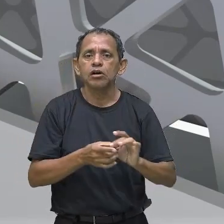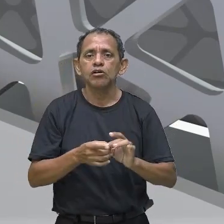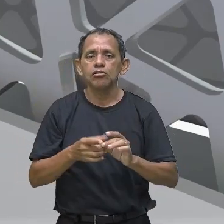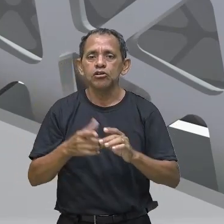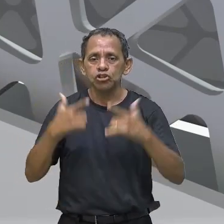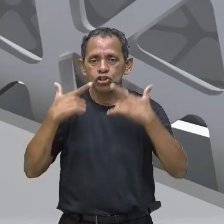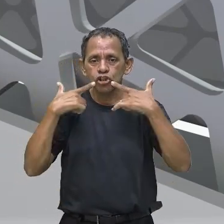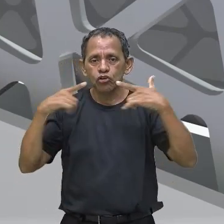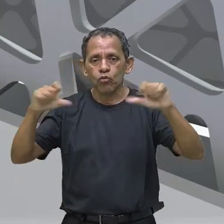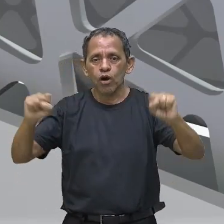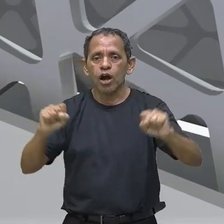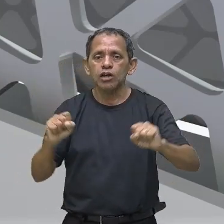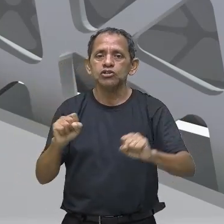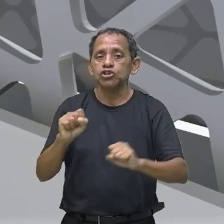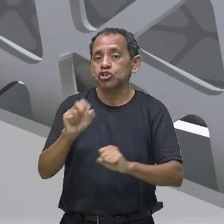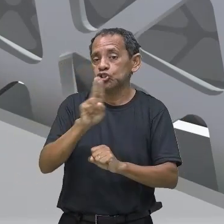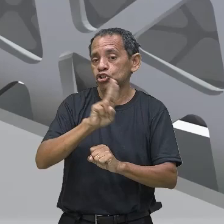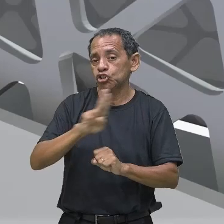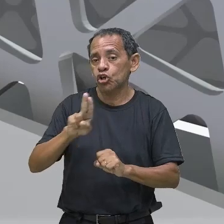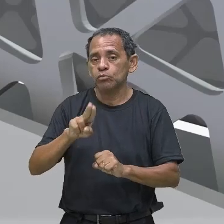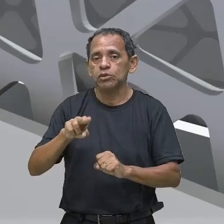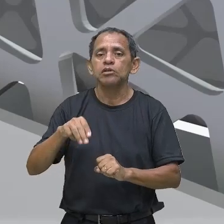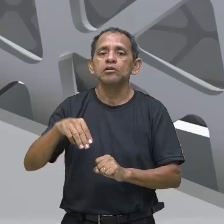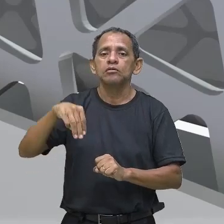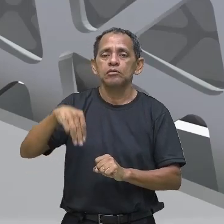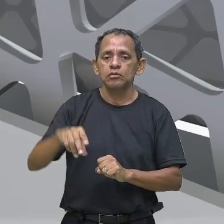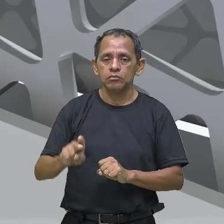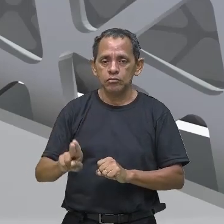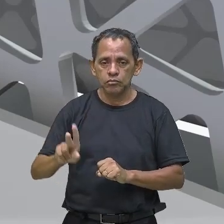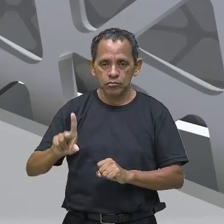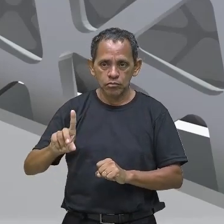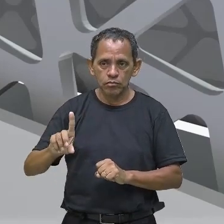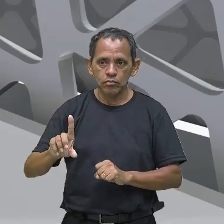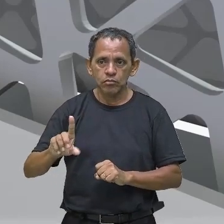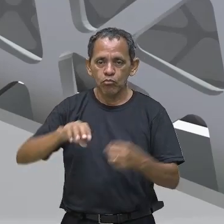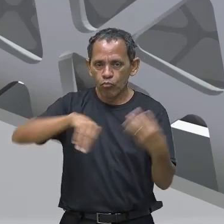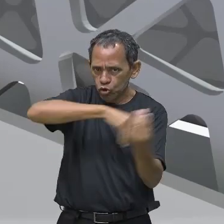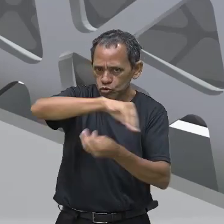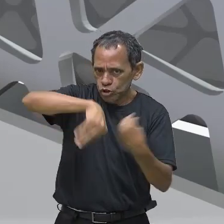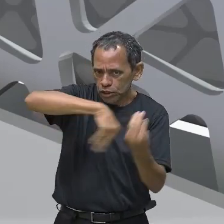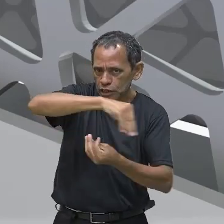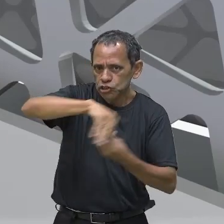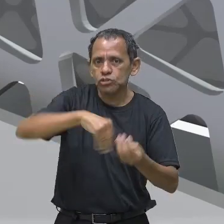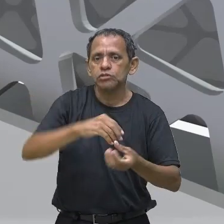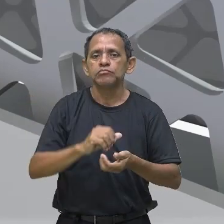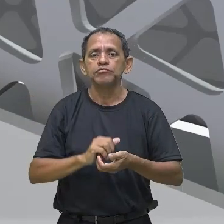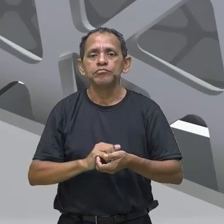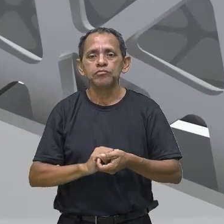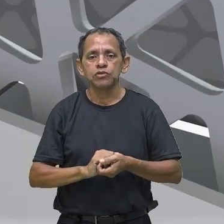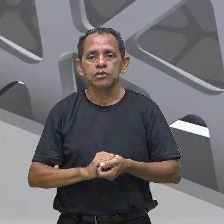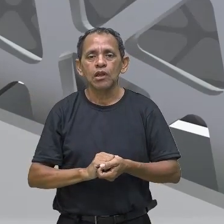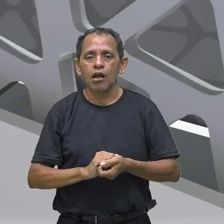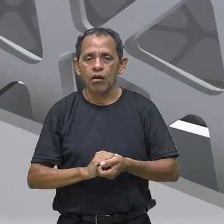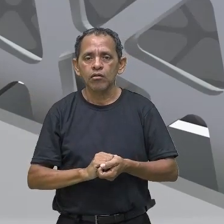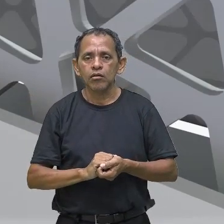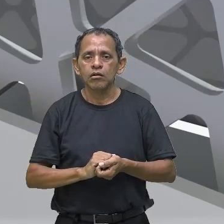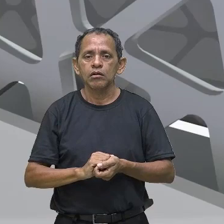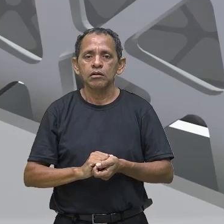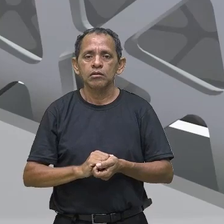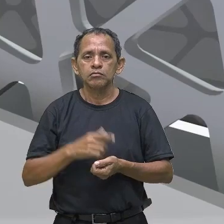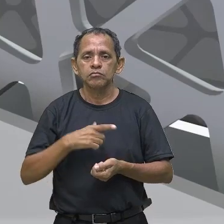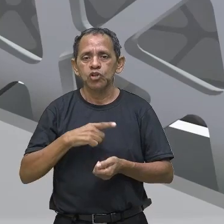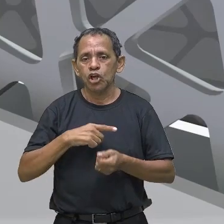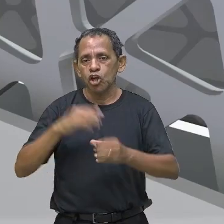chamamos de textos multimodais, várias formas de comunicação. Então, a gente